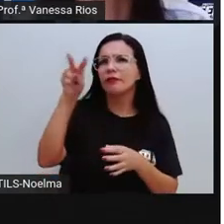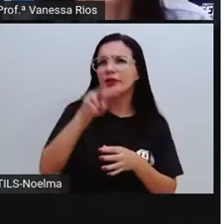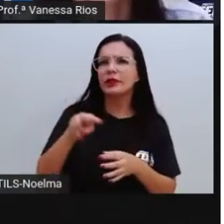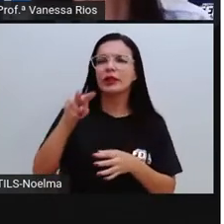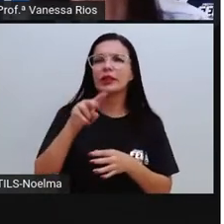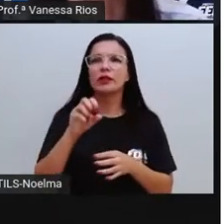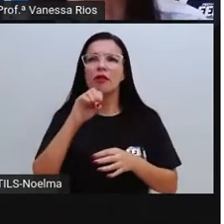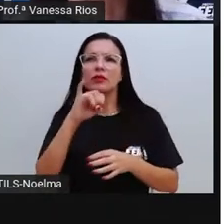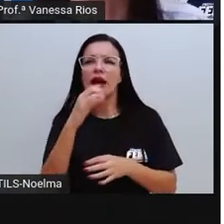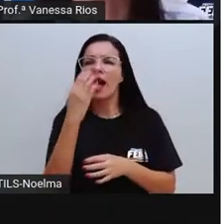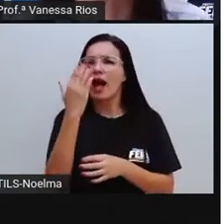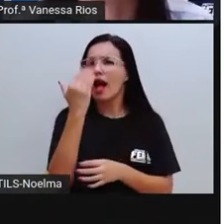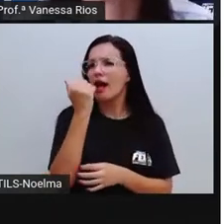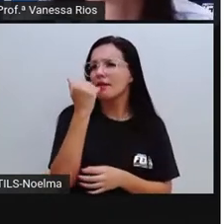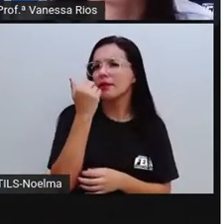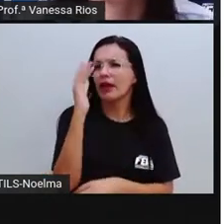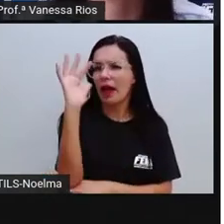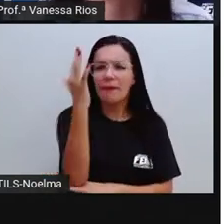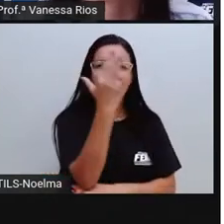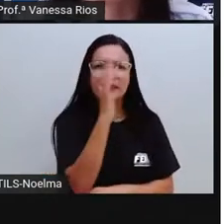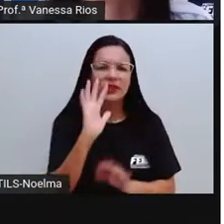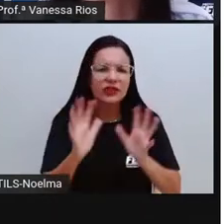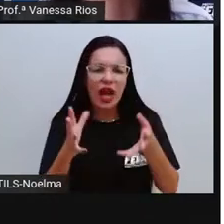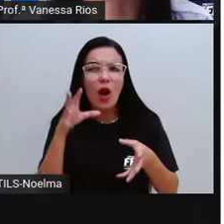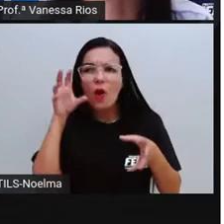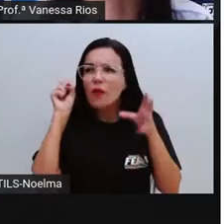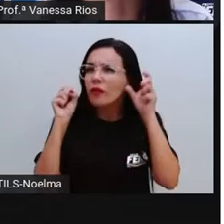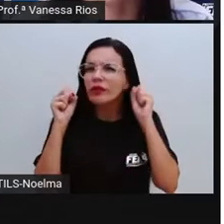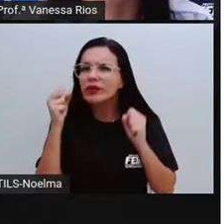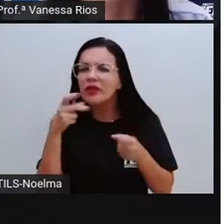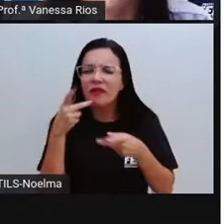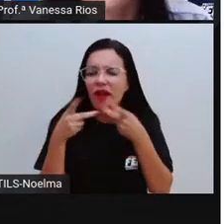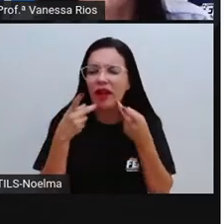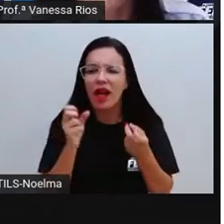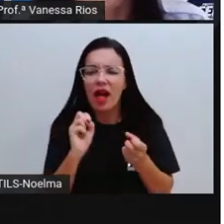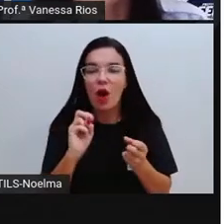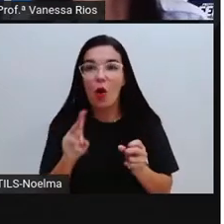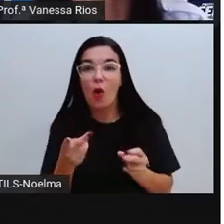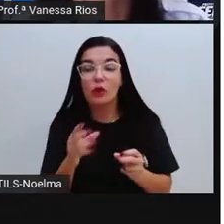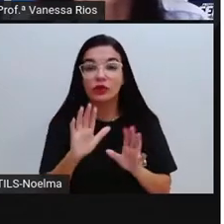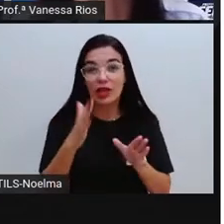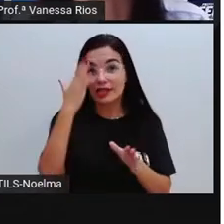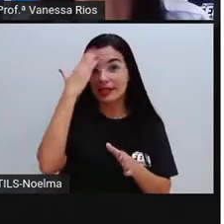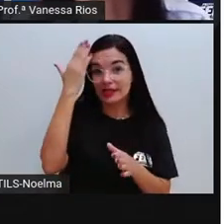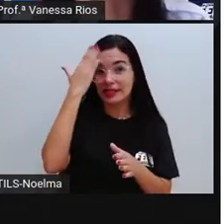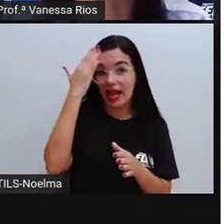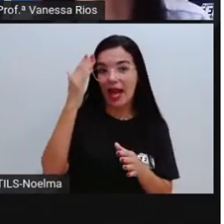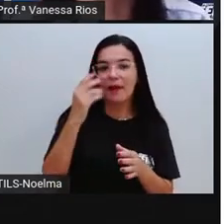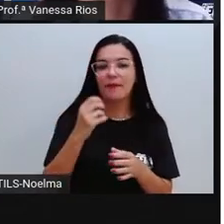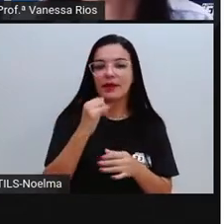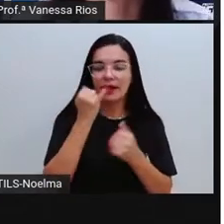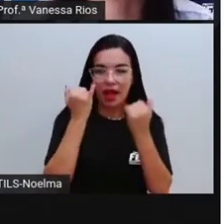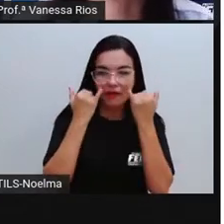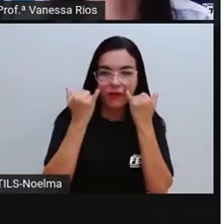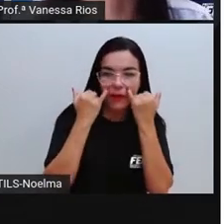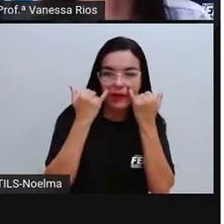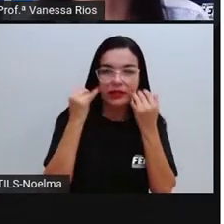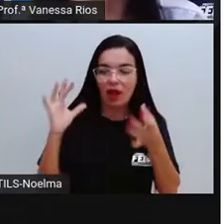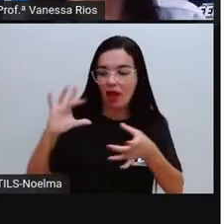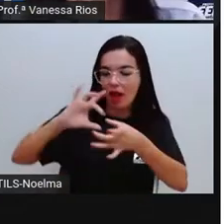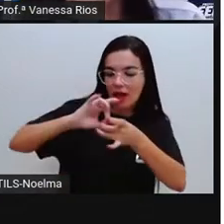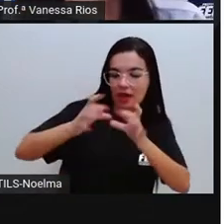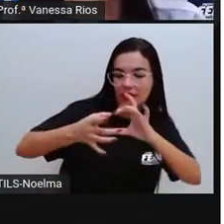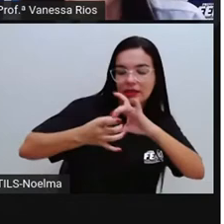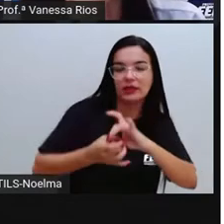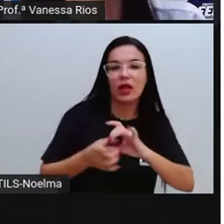alimentarem, já ouviram falar, não é? Ou já sabem dessa informação relacionada aí ao processo de